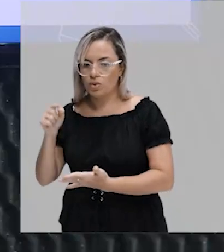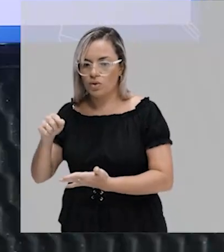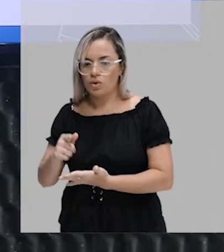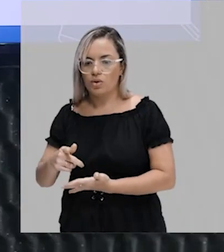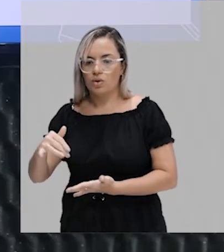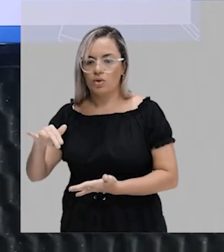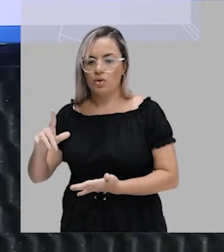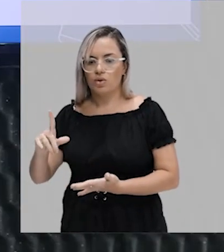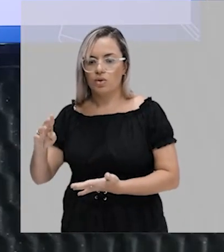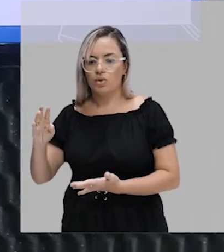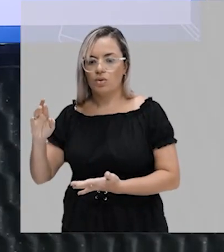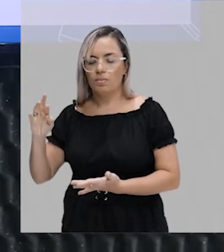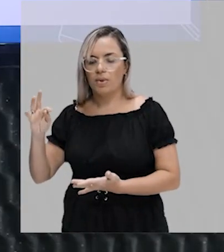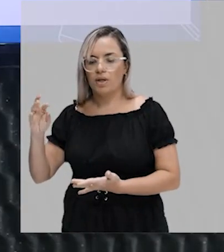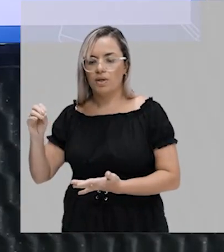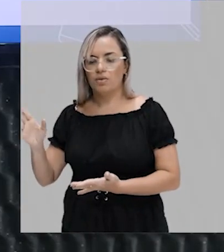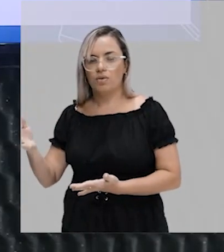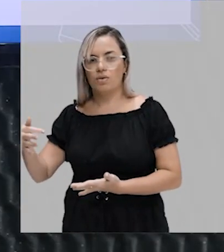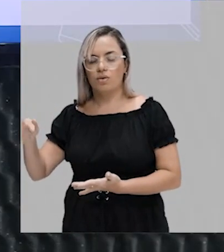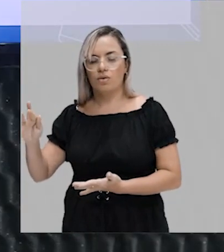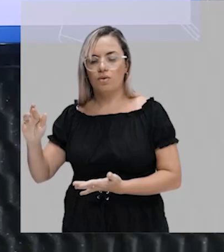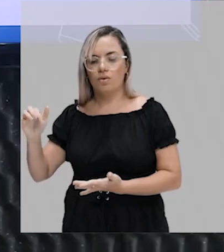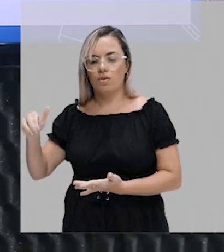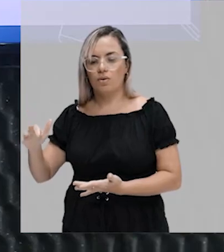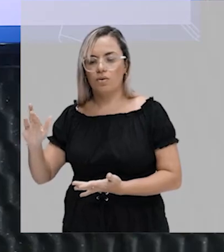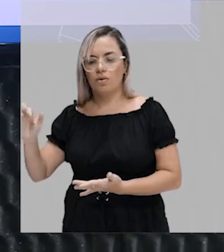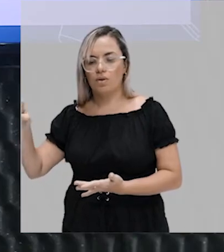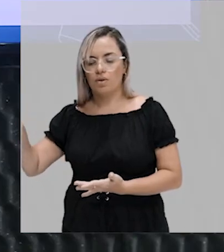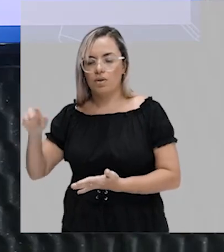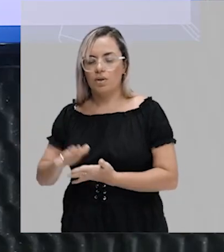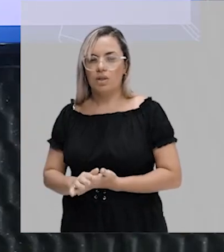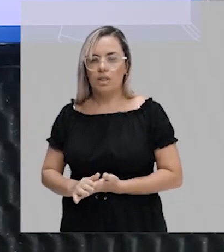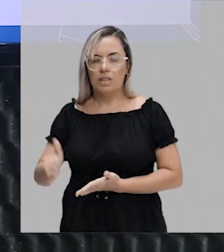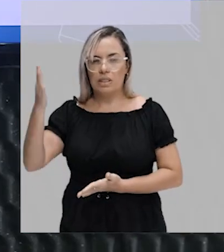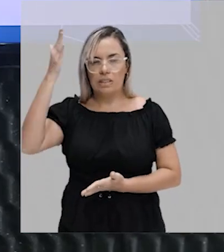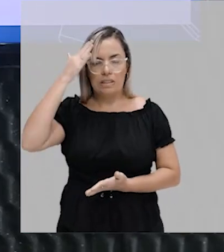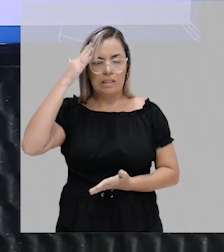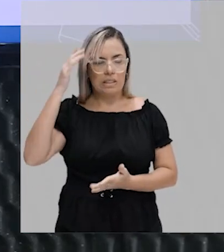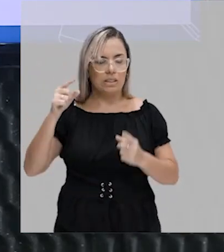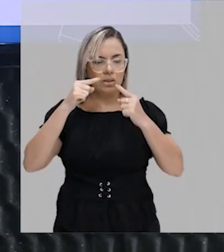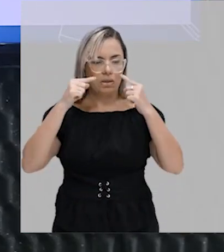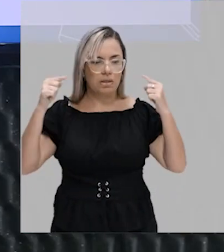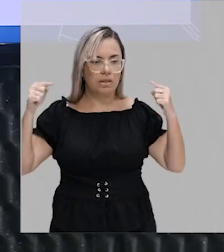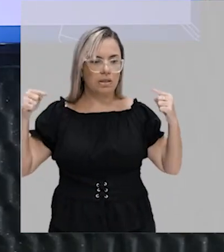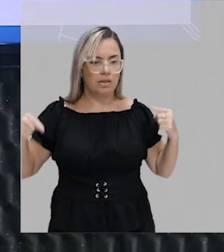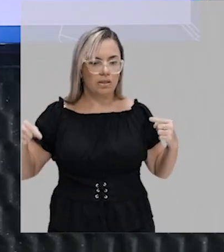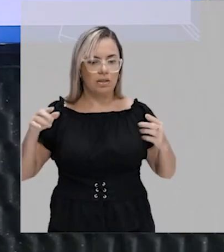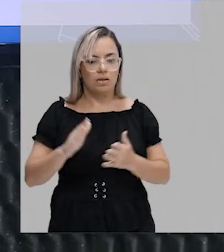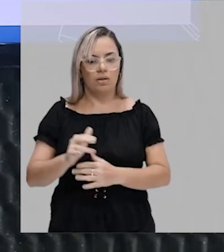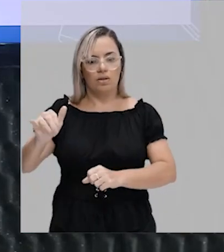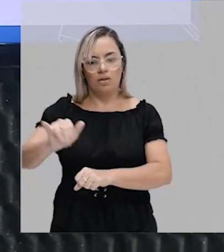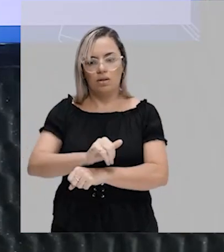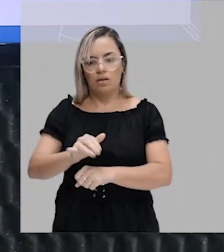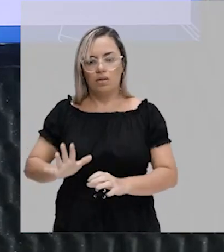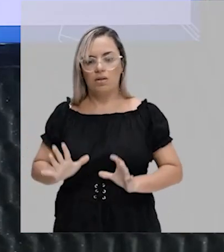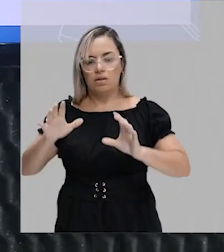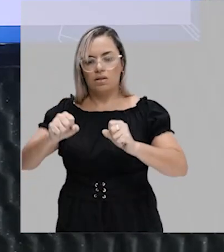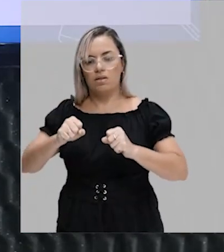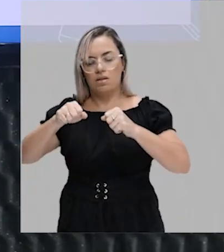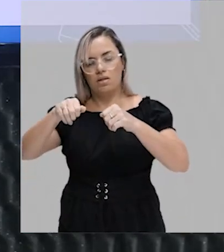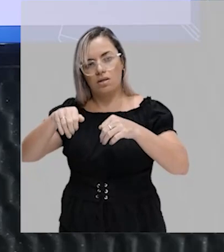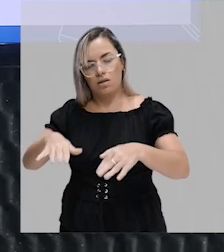o patriarcalismo como uma estratégia da colonização portuguesa aqui no Brasil. Nas obras de Freire,